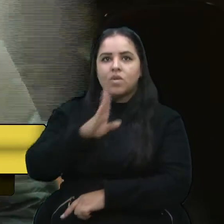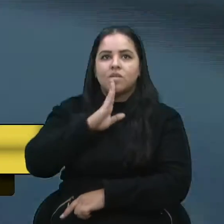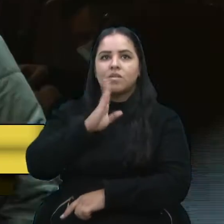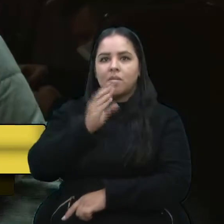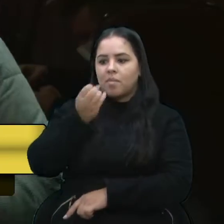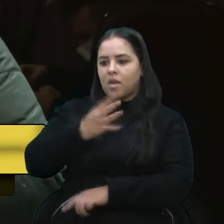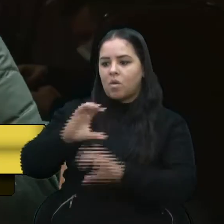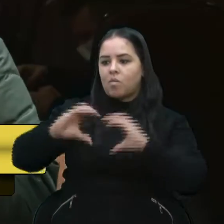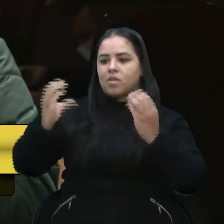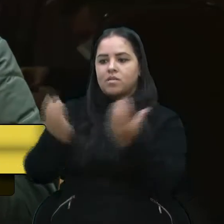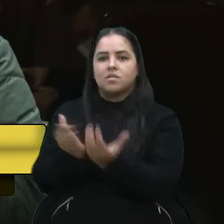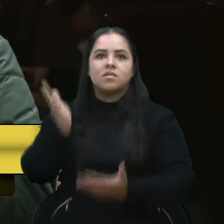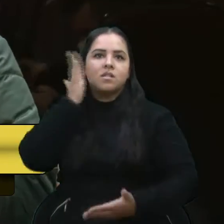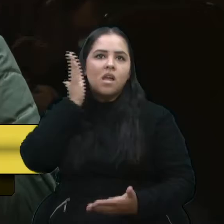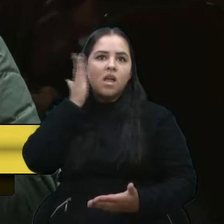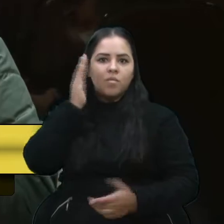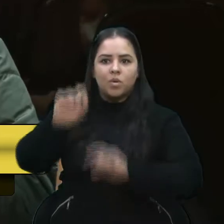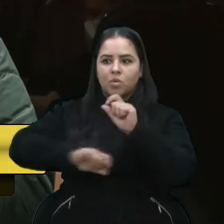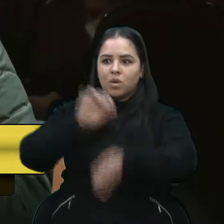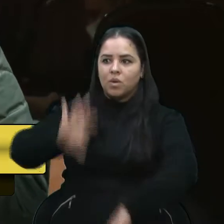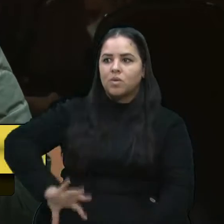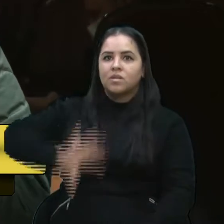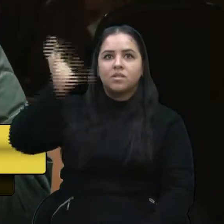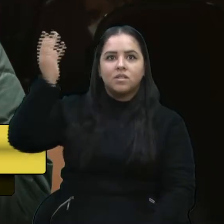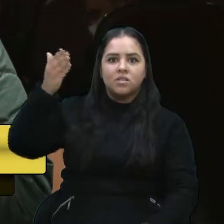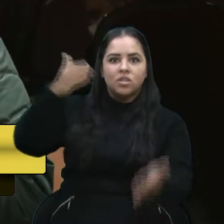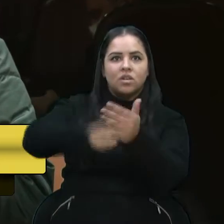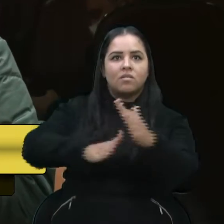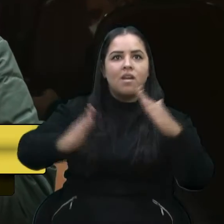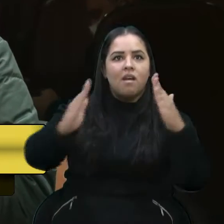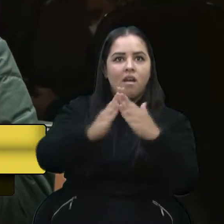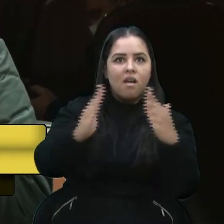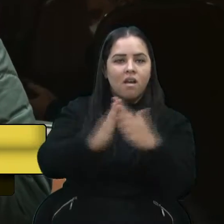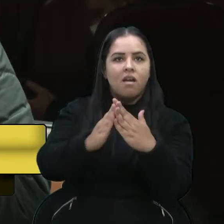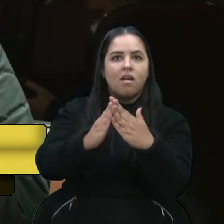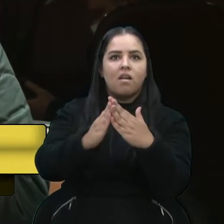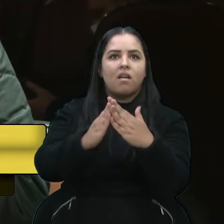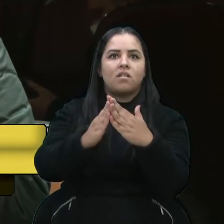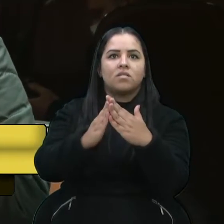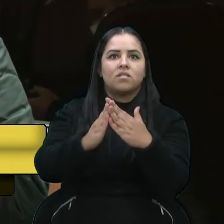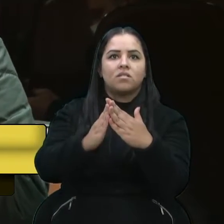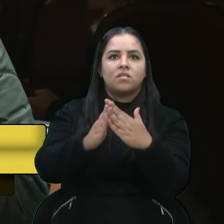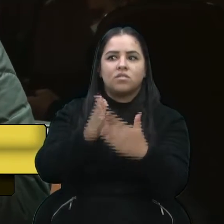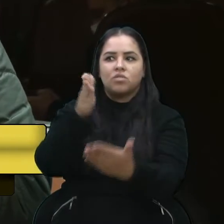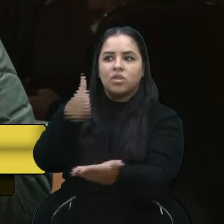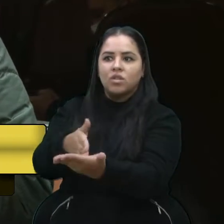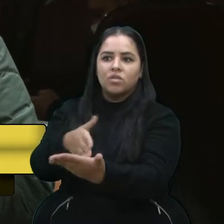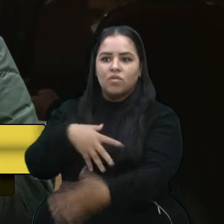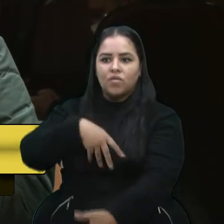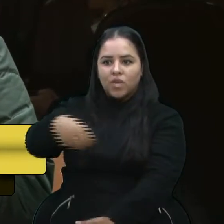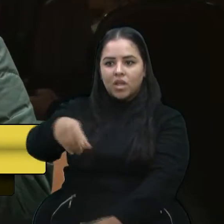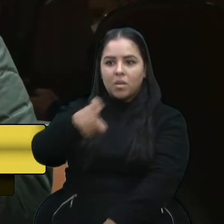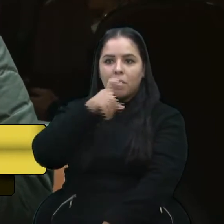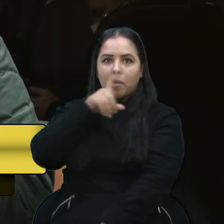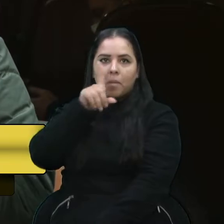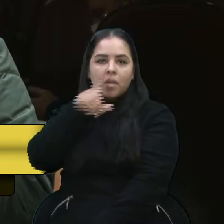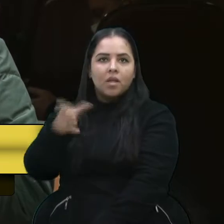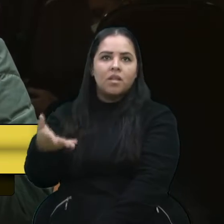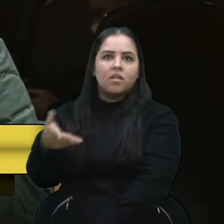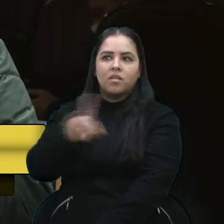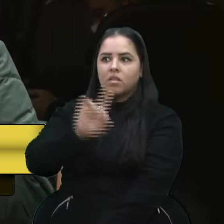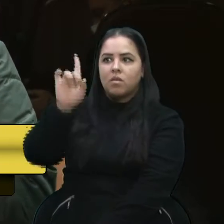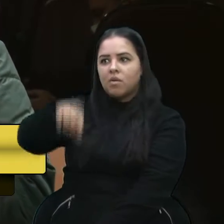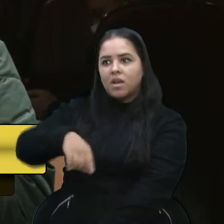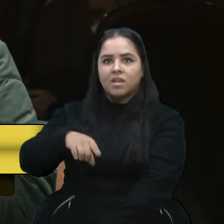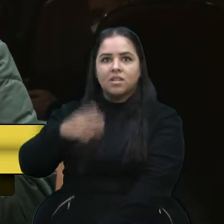comunidade, esse surto que está se levando para as casas, está se levando para os filhos, para os pais. Então, assim, não é que